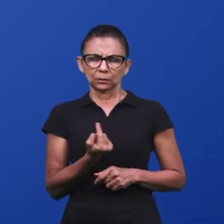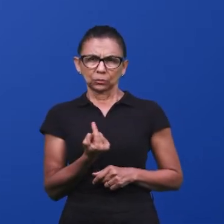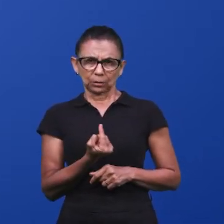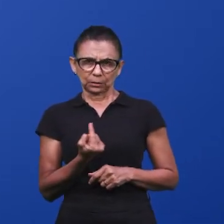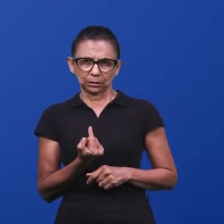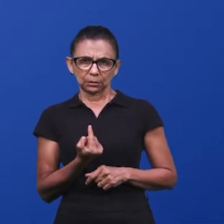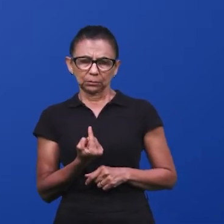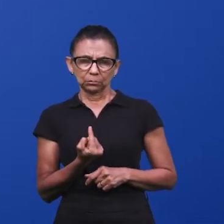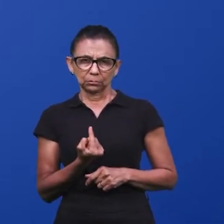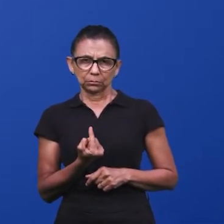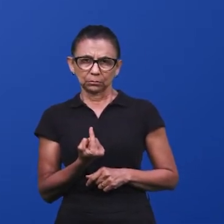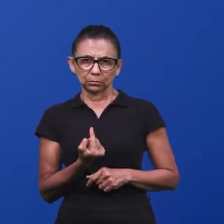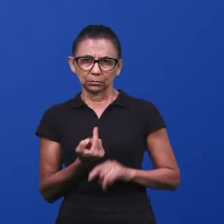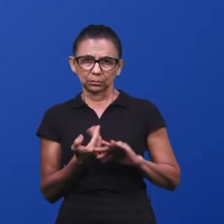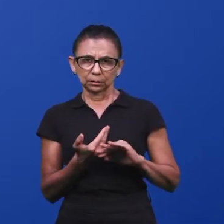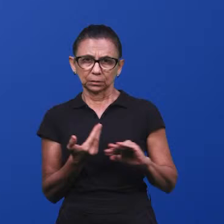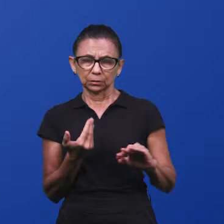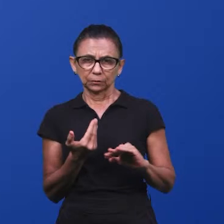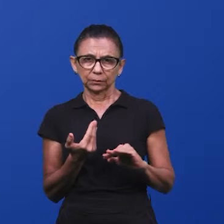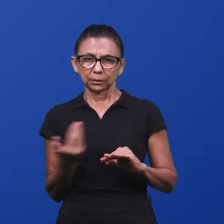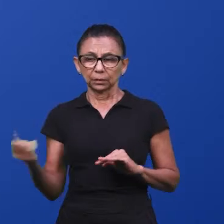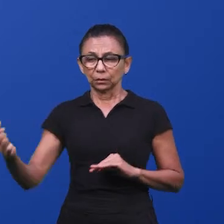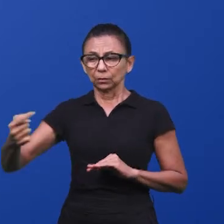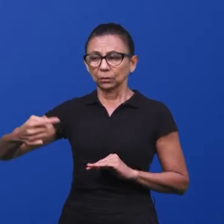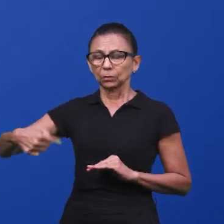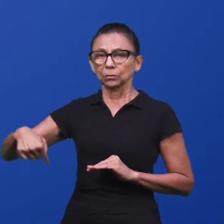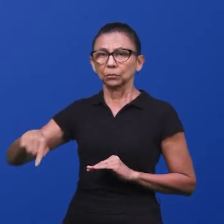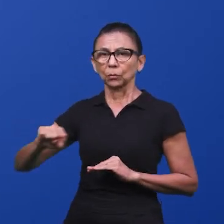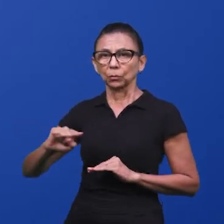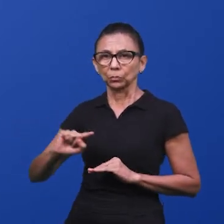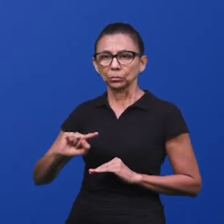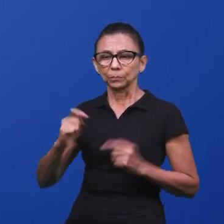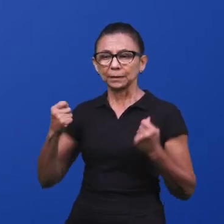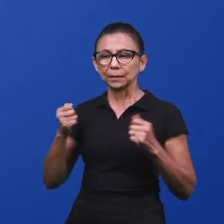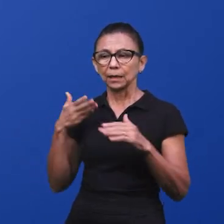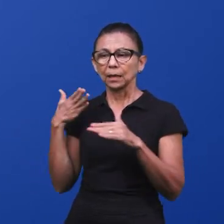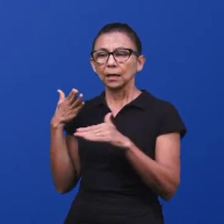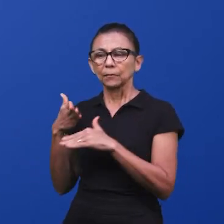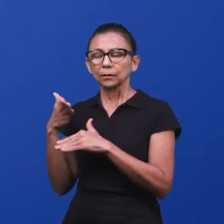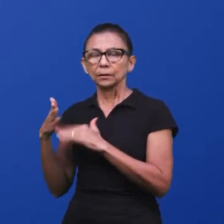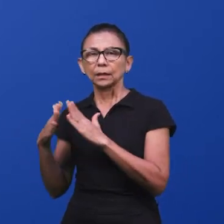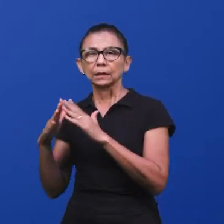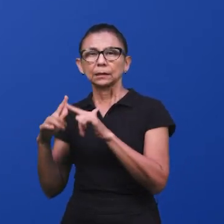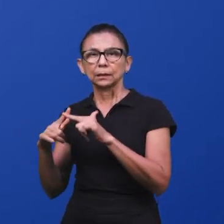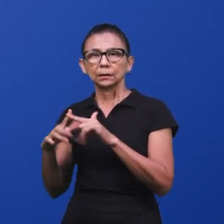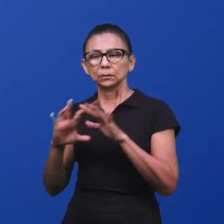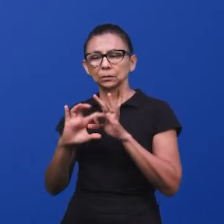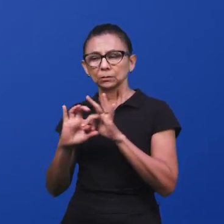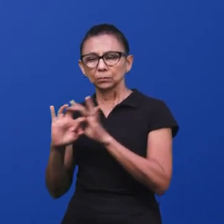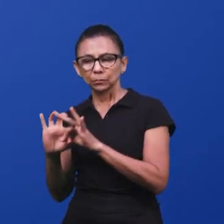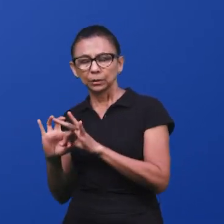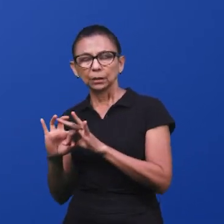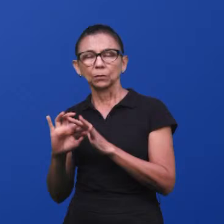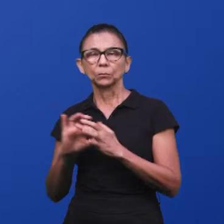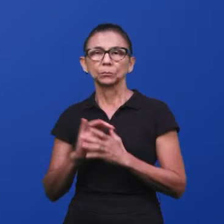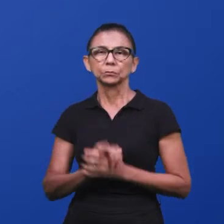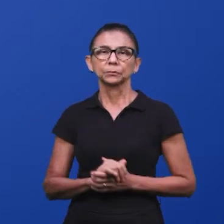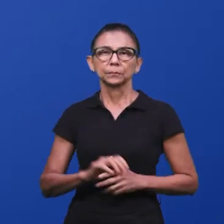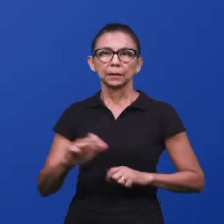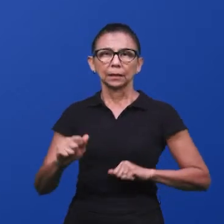de forma isolada. Todos precisam estar no corpo, estar em comunhão.